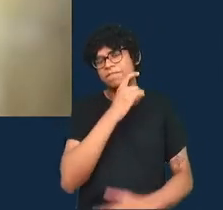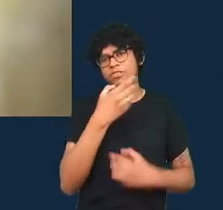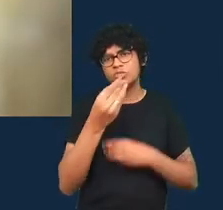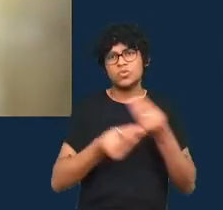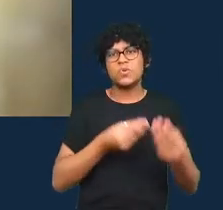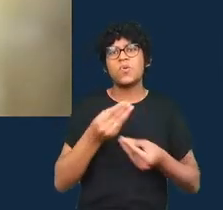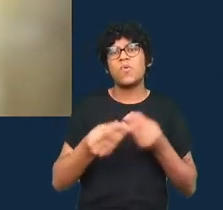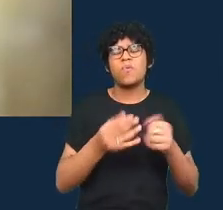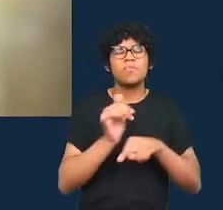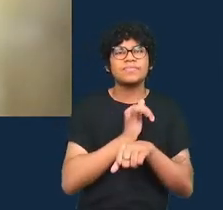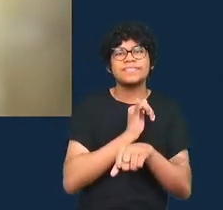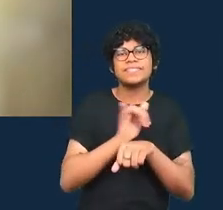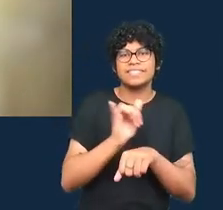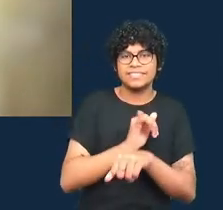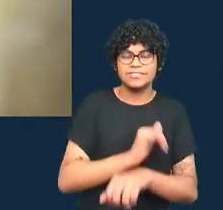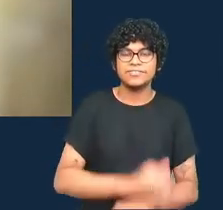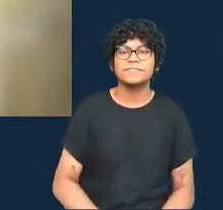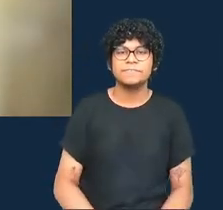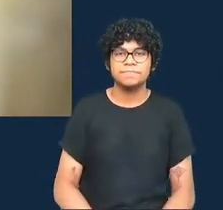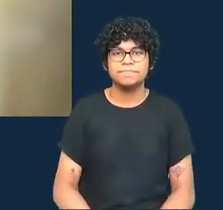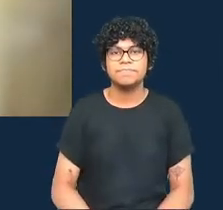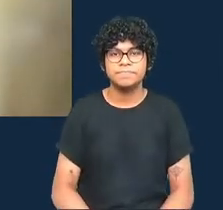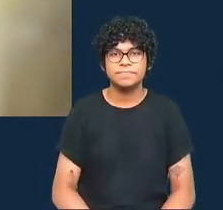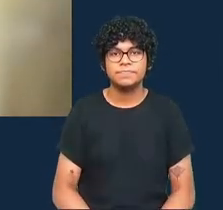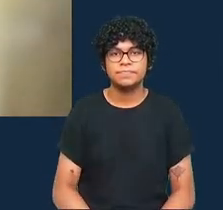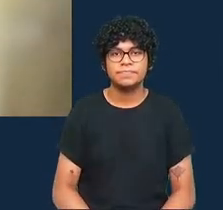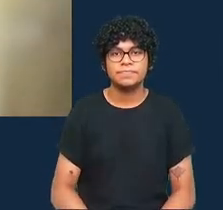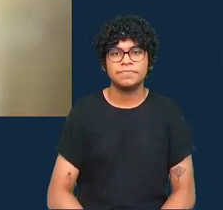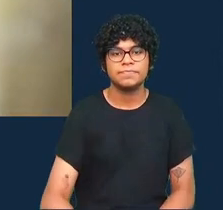também vemos que